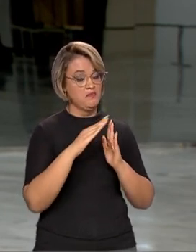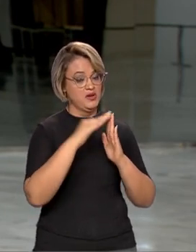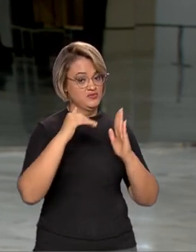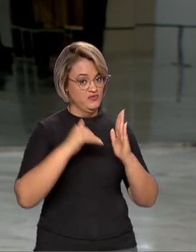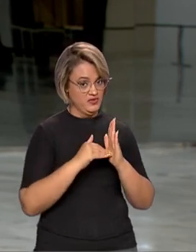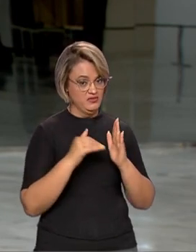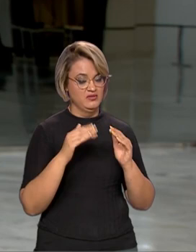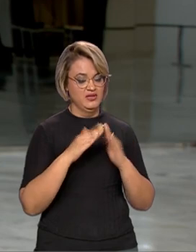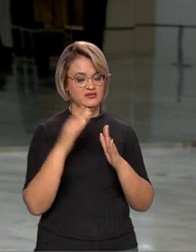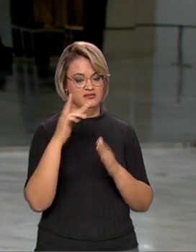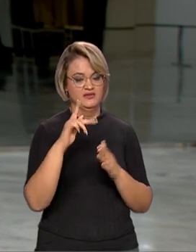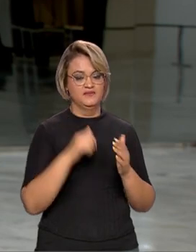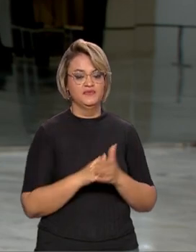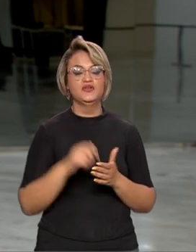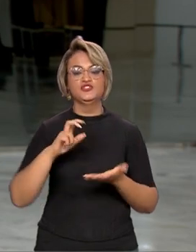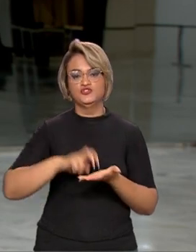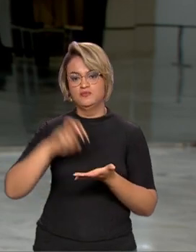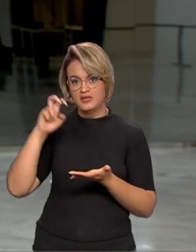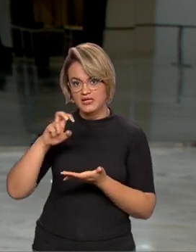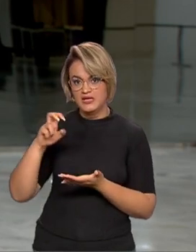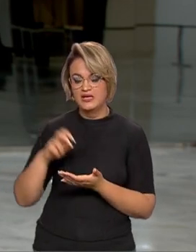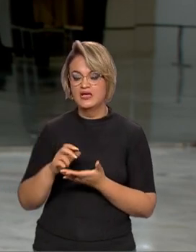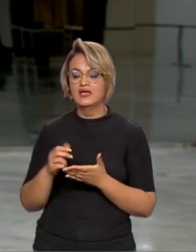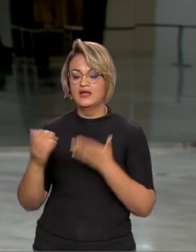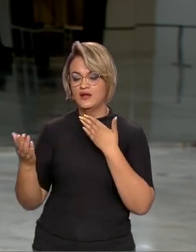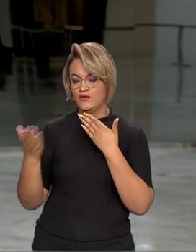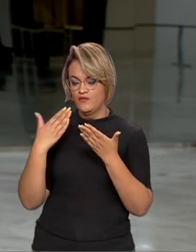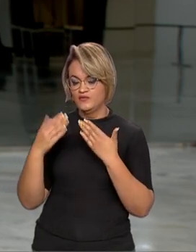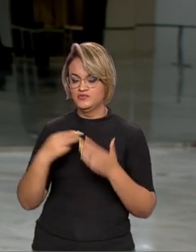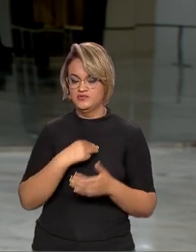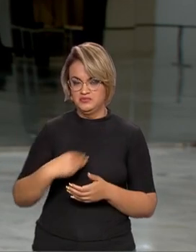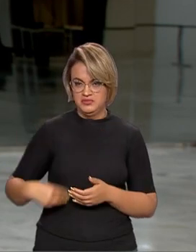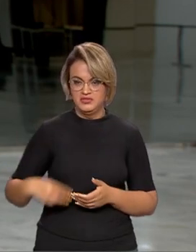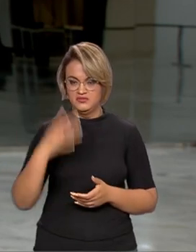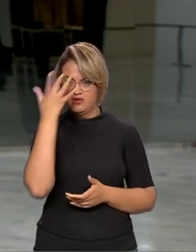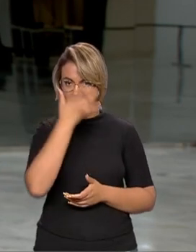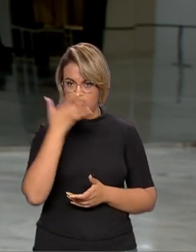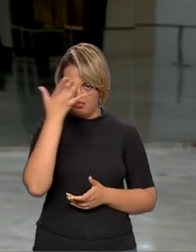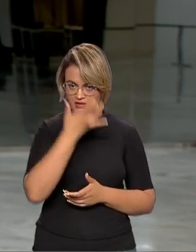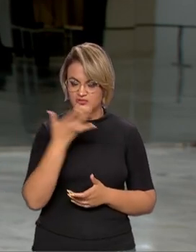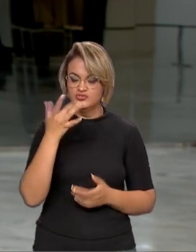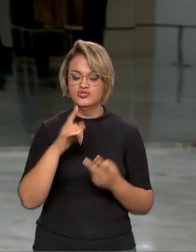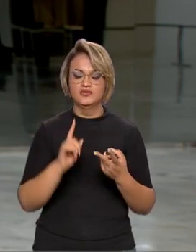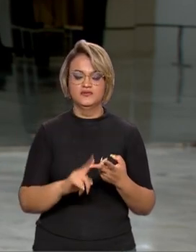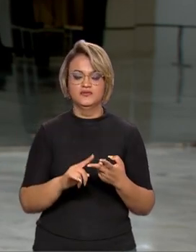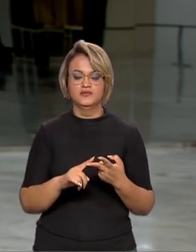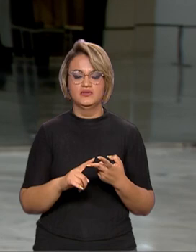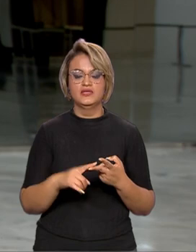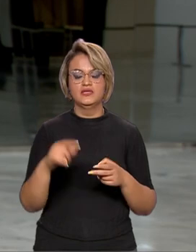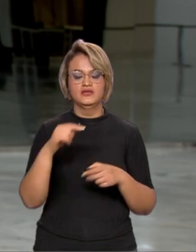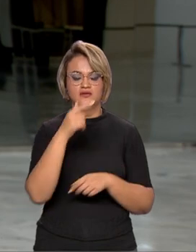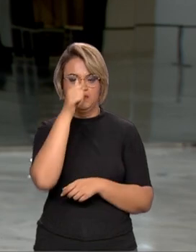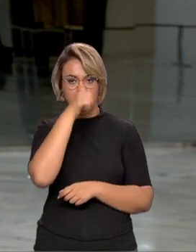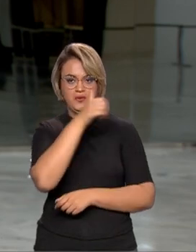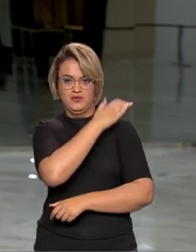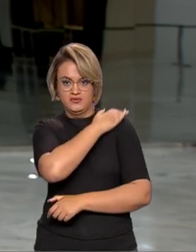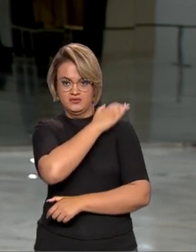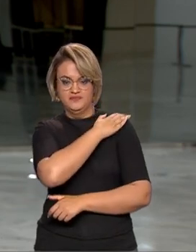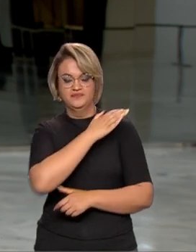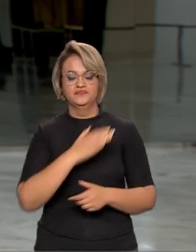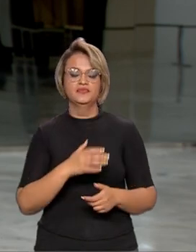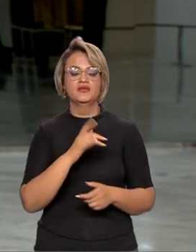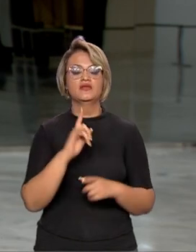República. Pela manhã, Lula se reuniu com o ministro da Fazenda, Fernando Haddad, e o ministro da Casa Civil, Rui Costa.